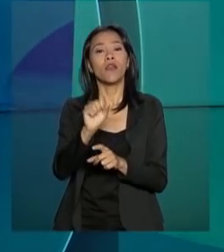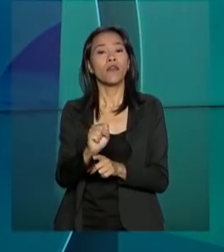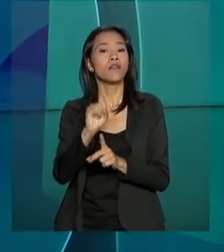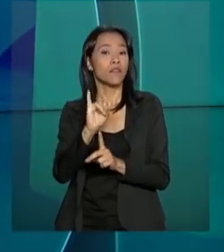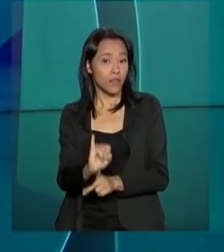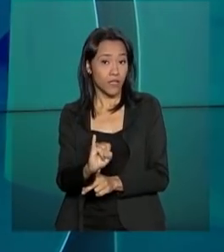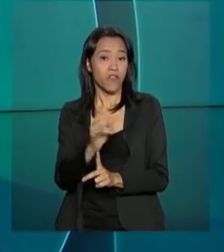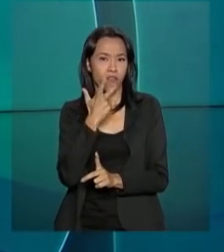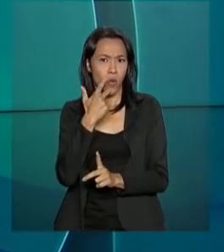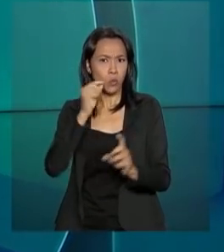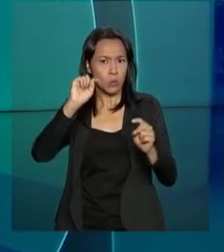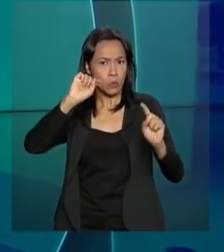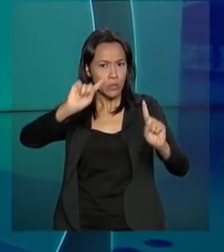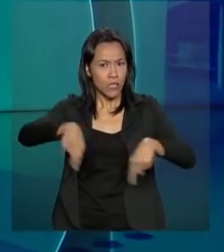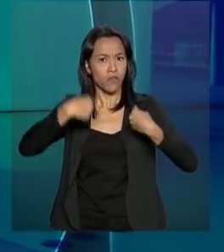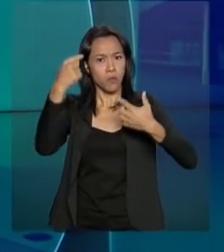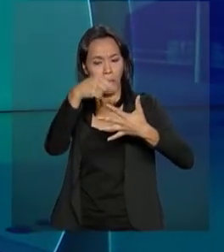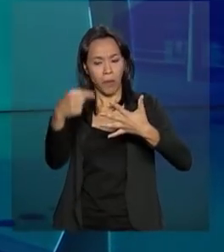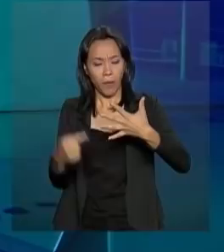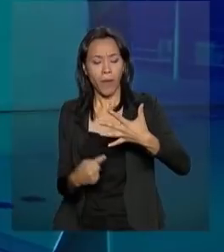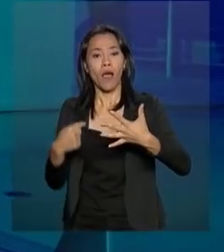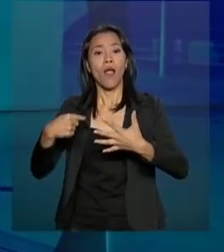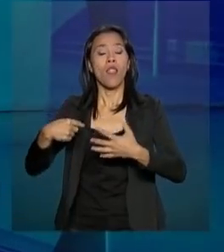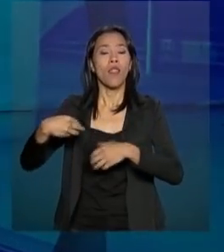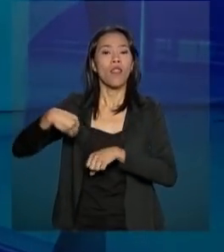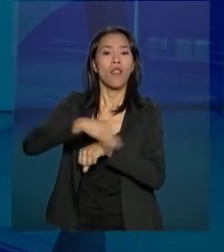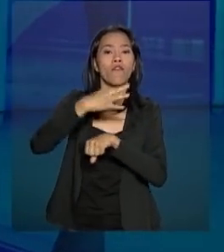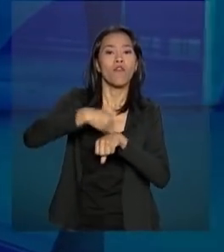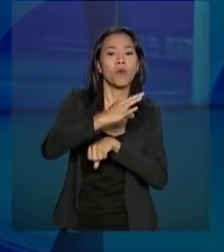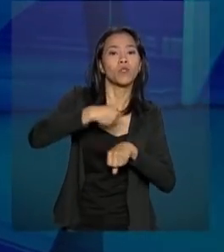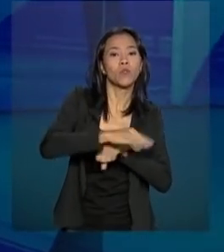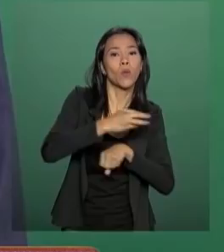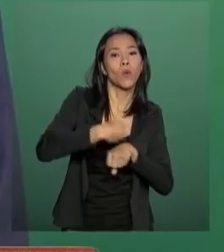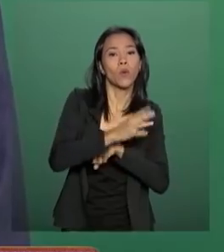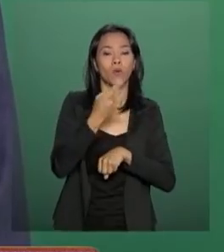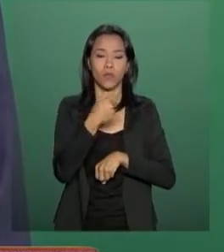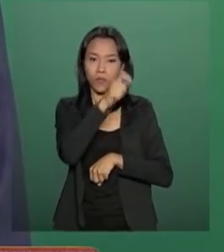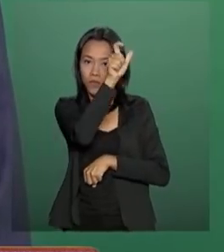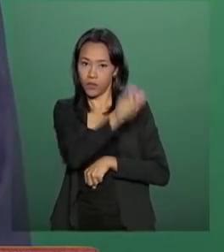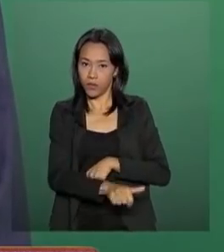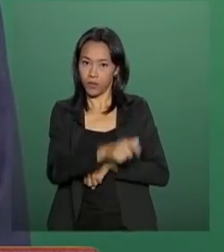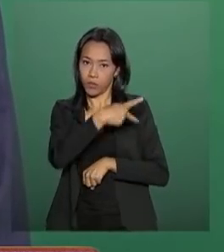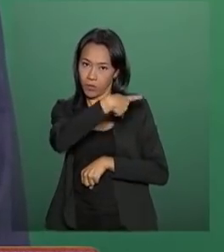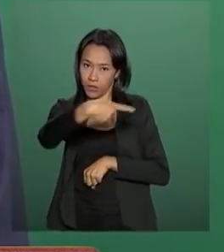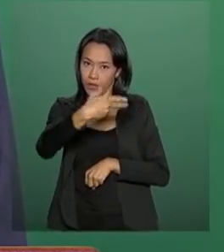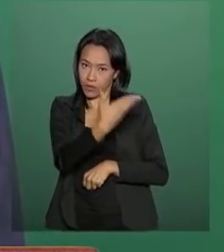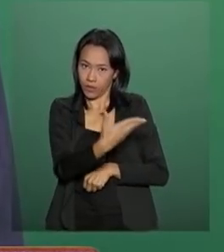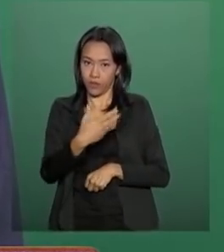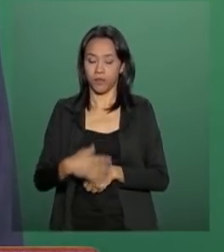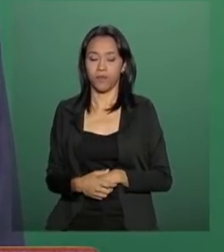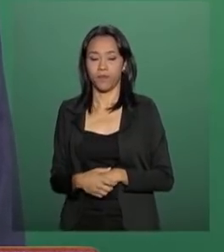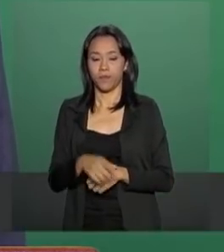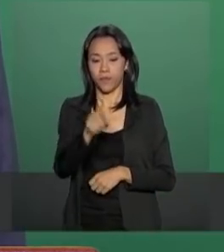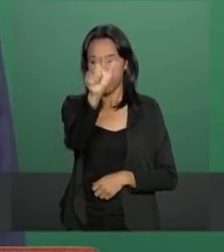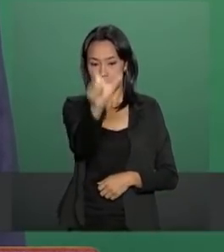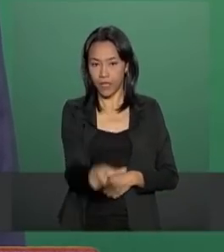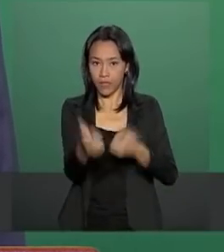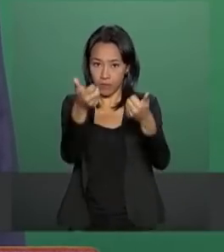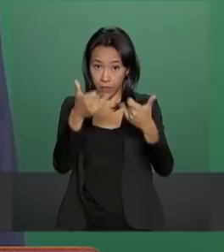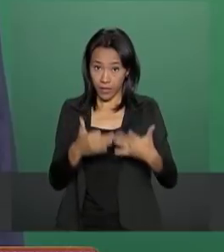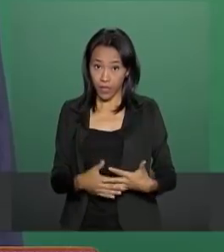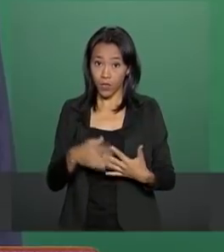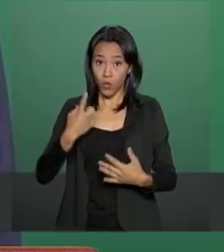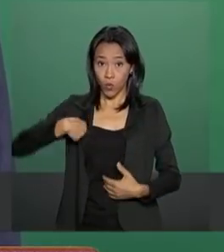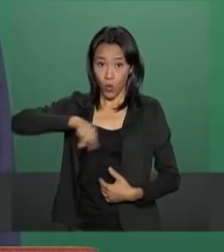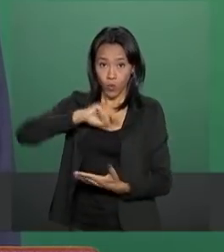frente, levar informações atualizadas ao presidente da República. A nossa missão no